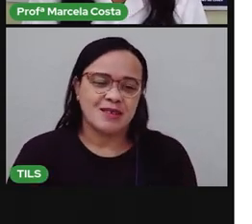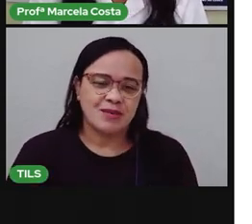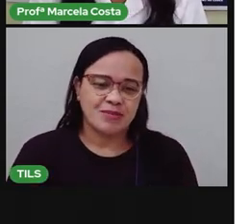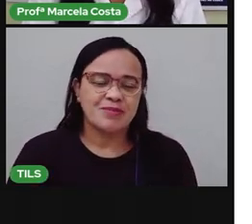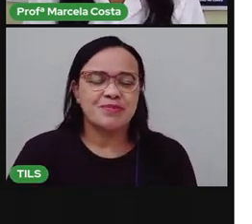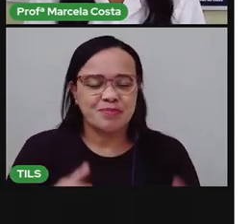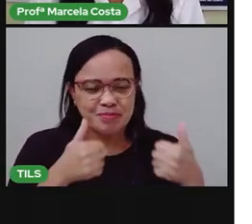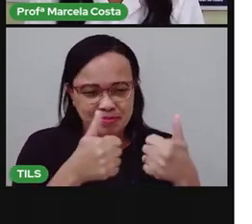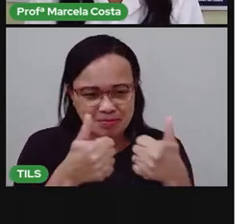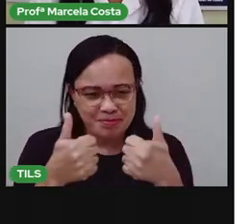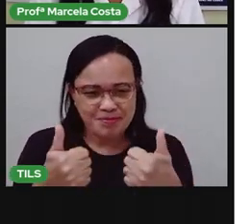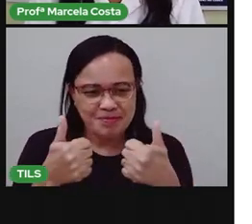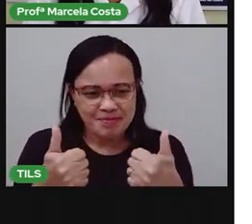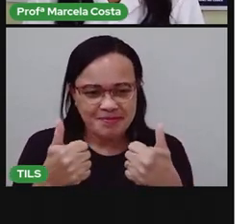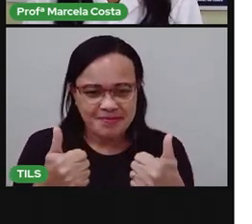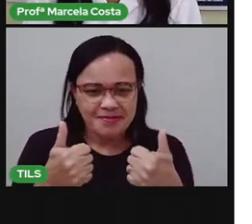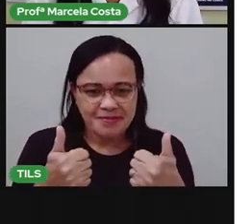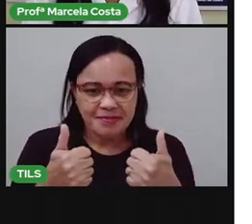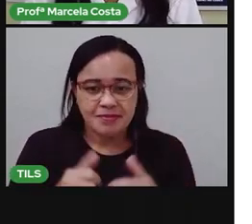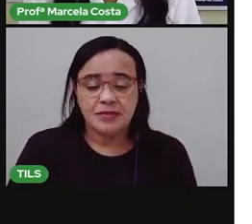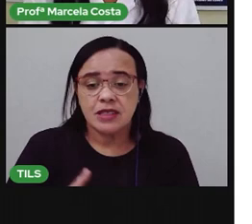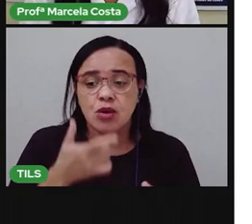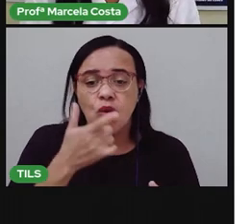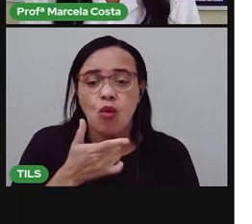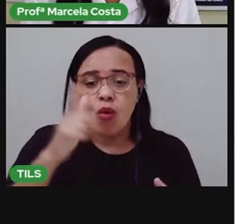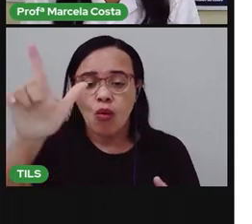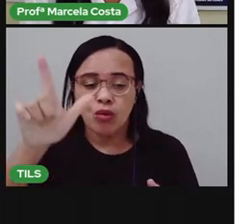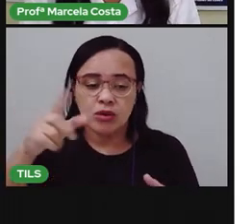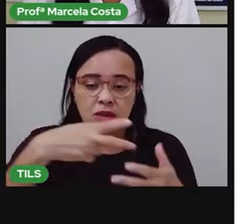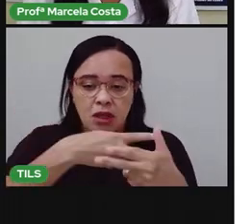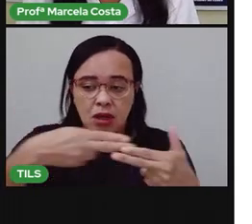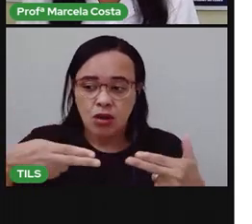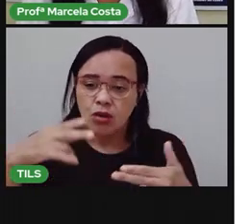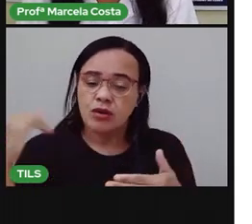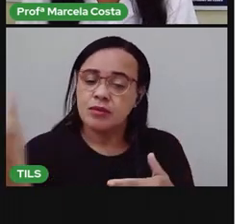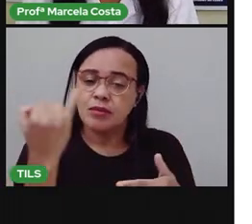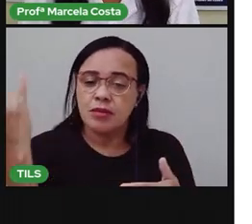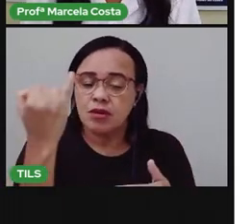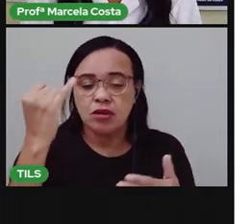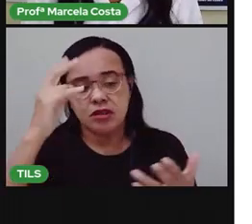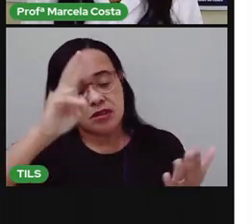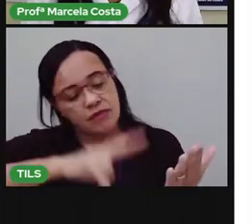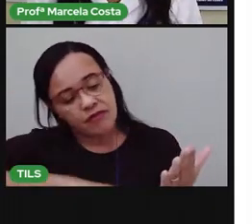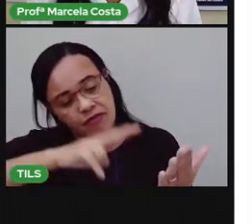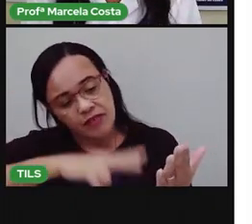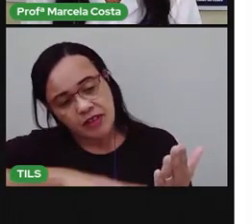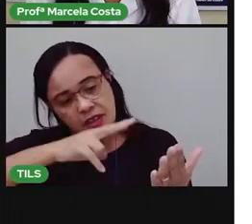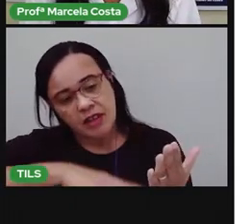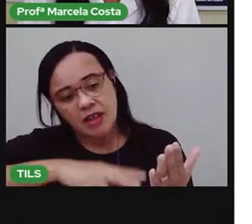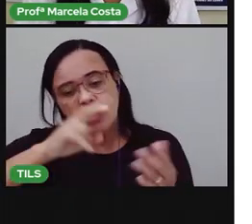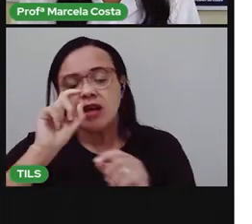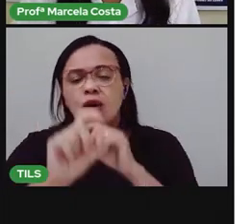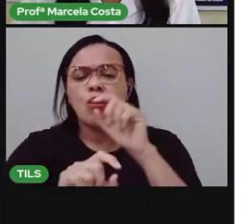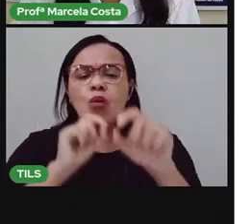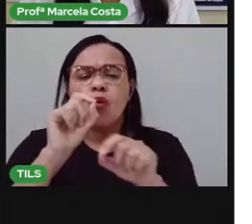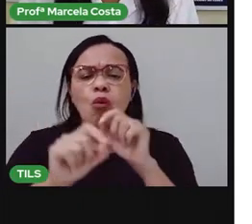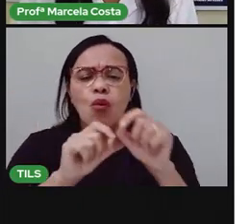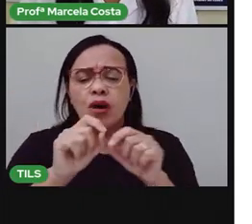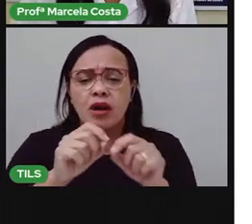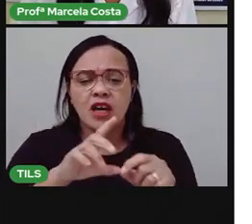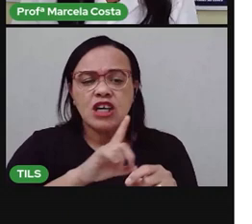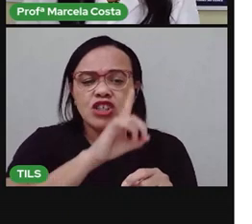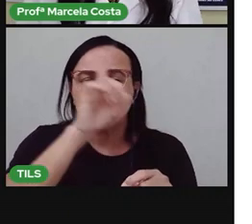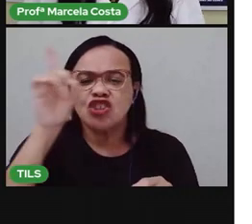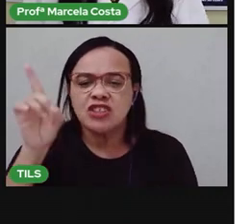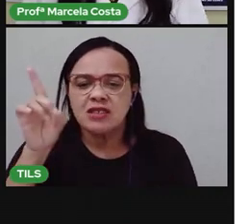Muito bem. Outra coisa que a gente consegue ver nos rótulos é a data de validade do